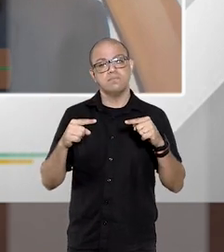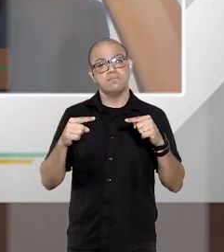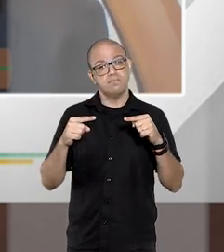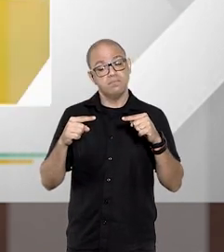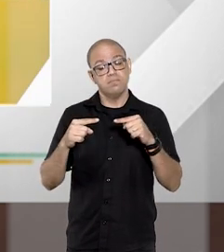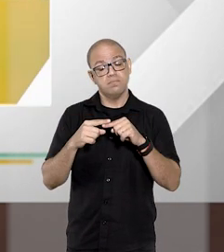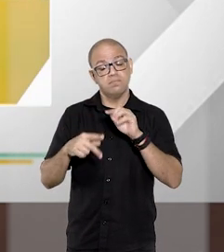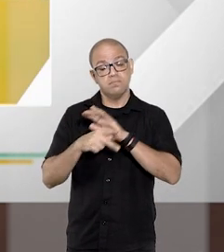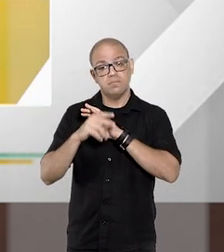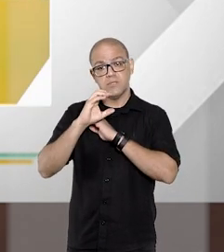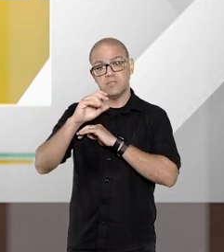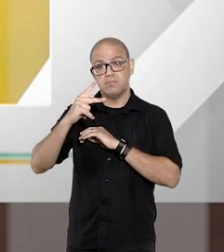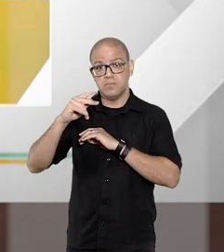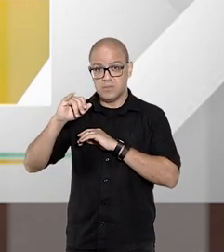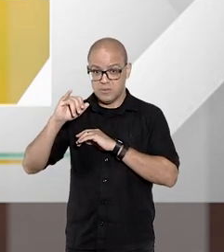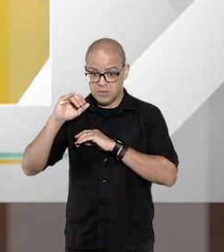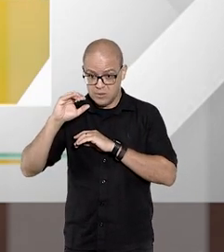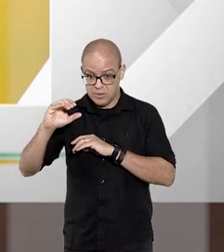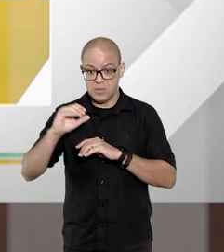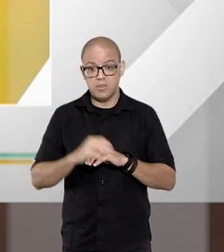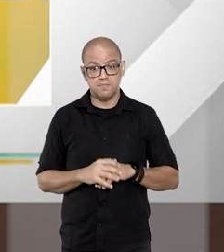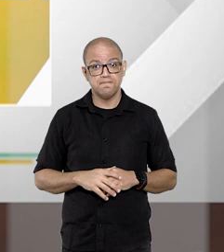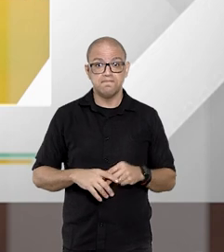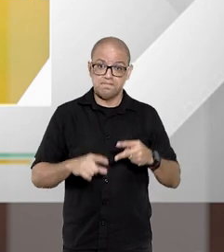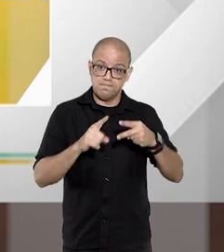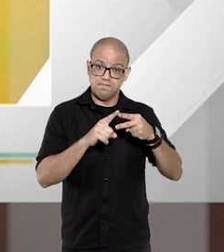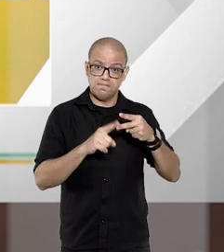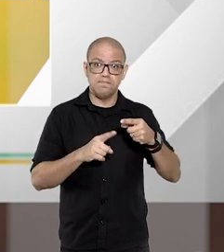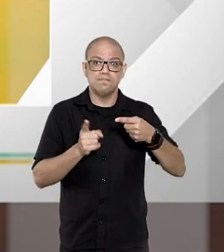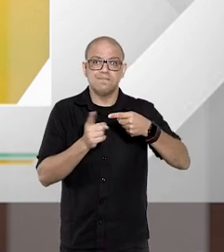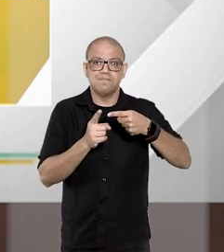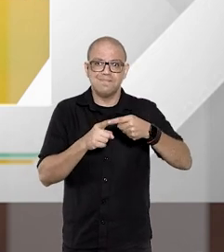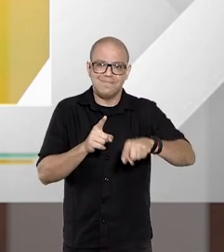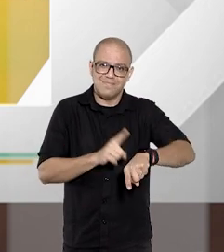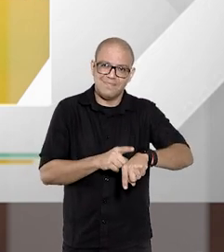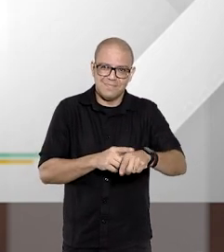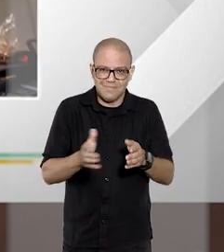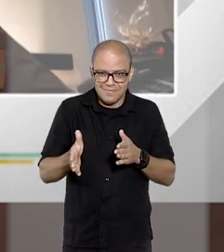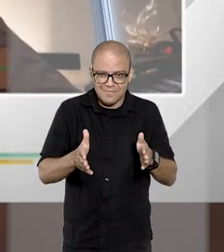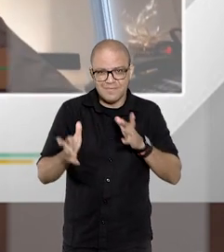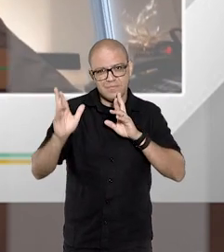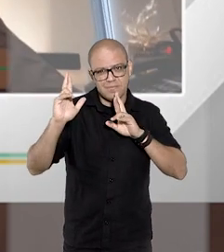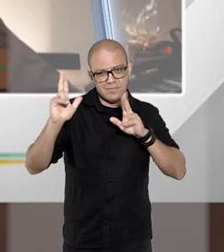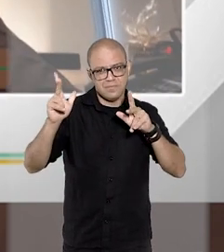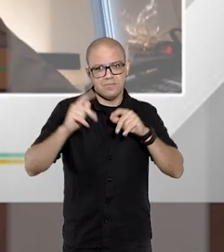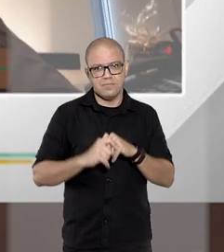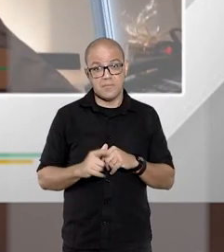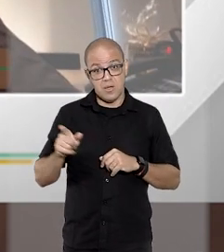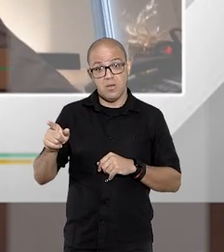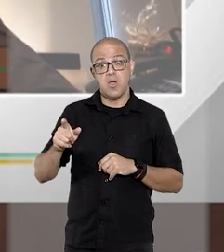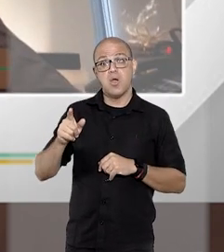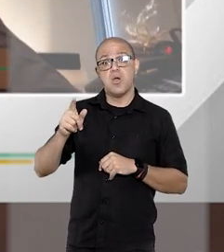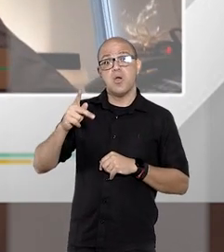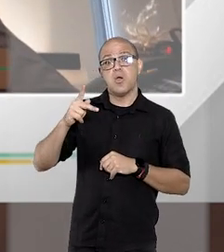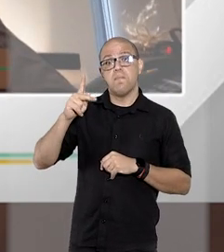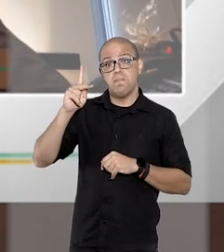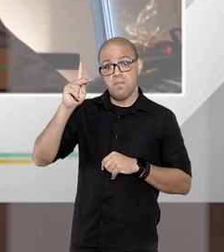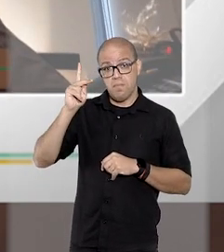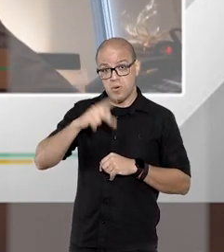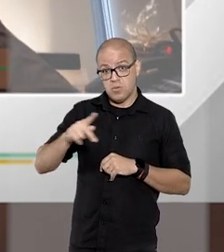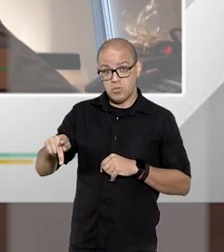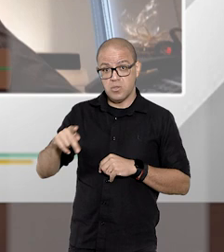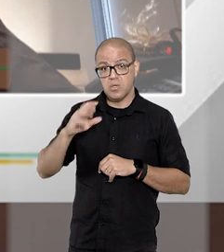CPC dois pontos primeiro a questão dos prazos diferenciados o professor Cândido Rangel